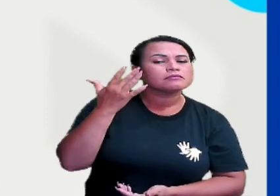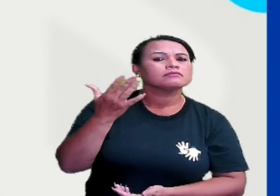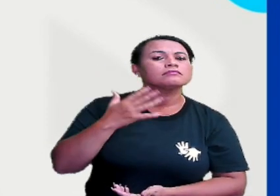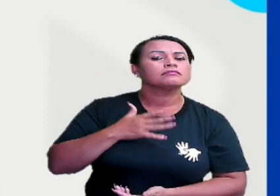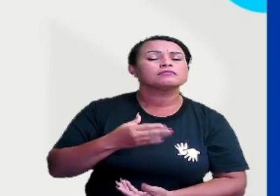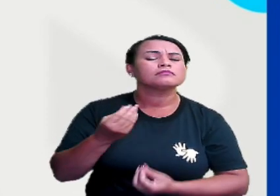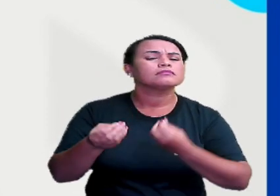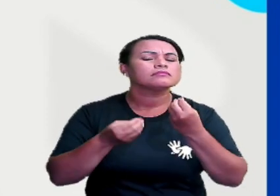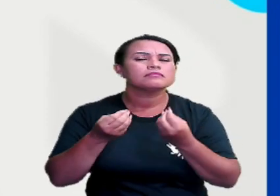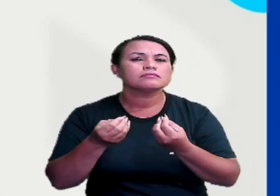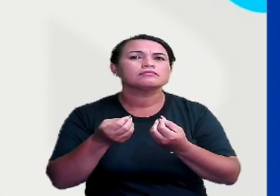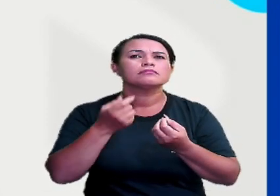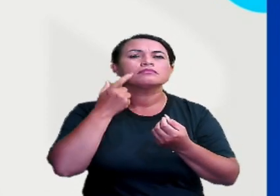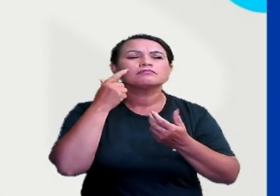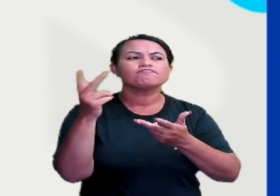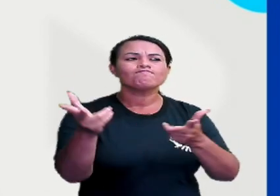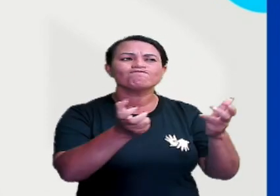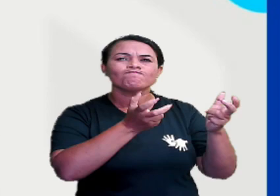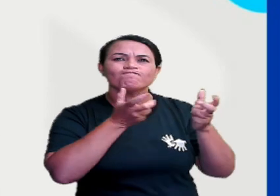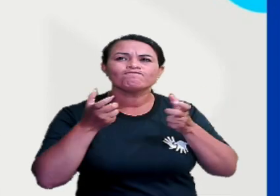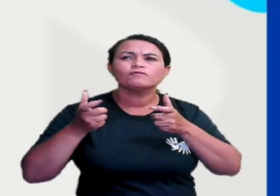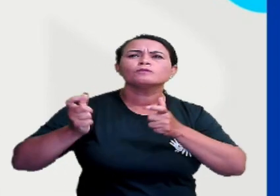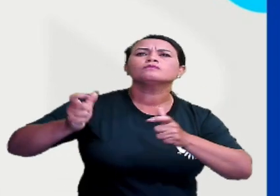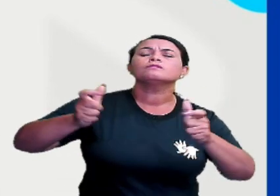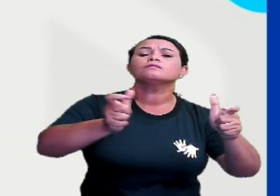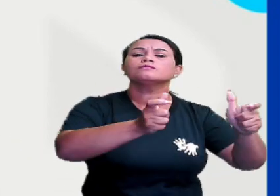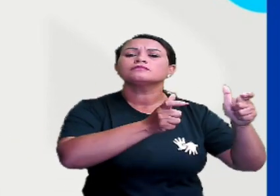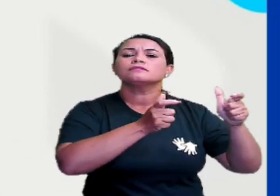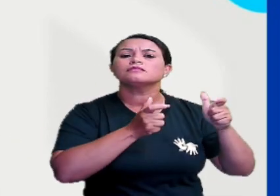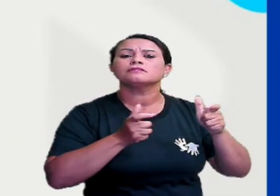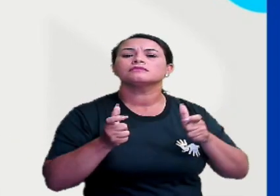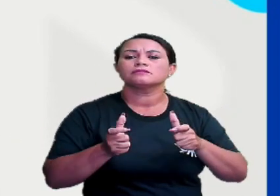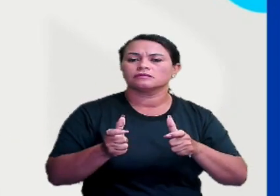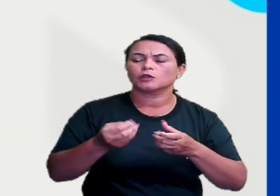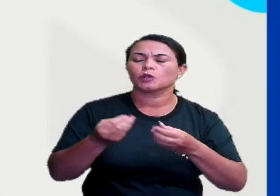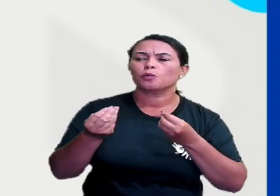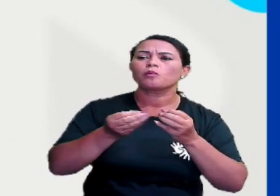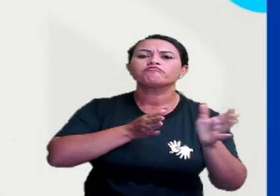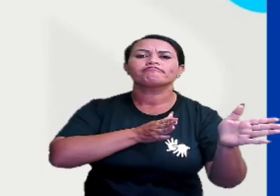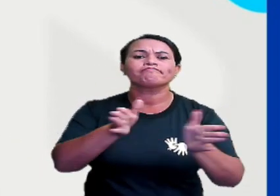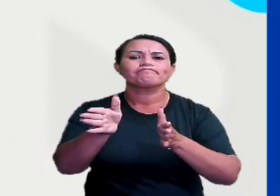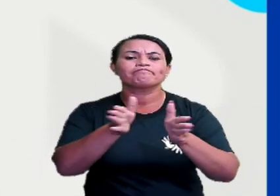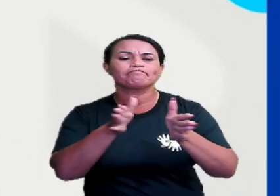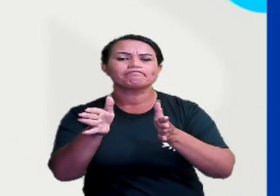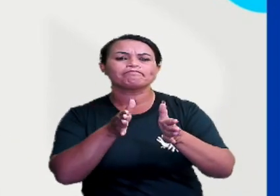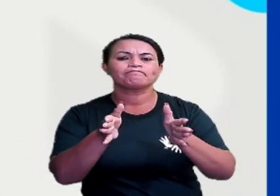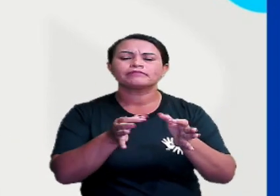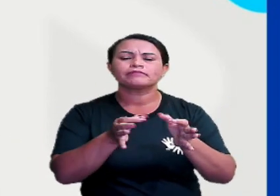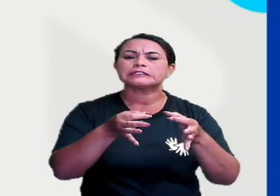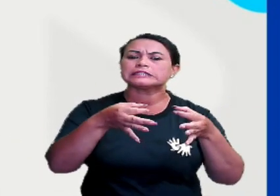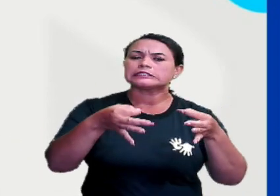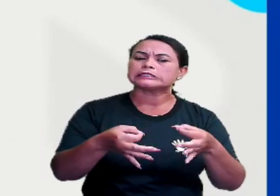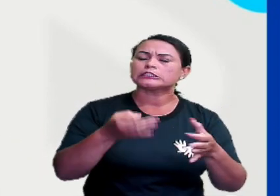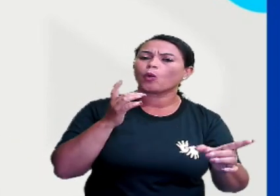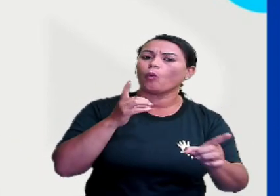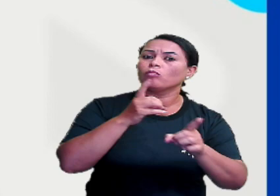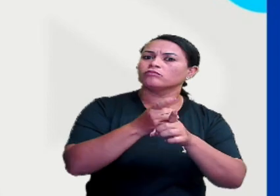procura meios de se localizar, meios de se orientar, de achar um caminho.